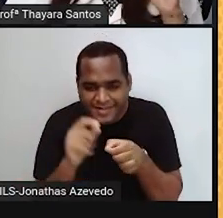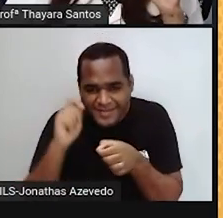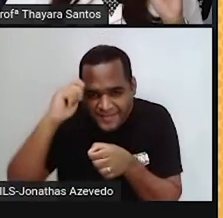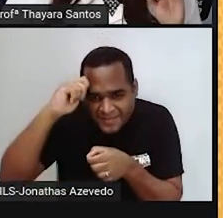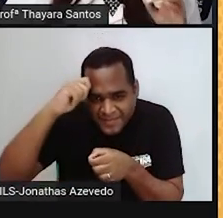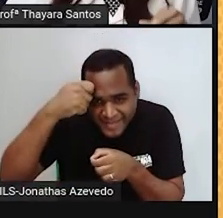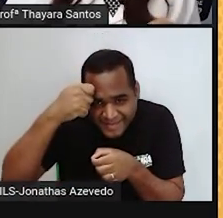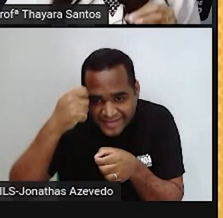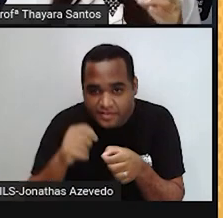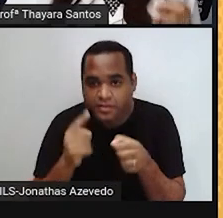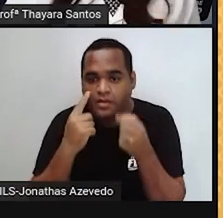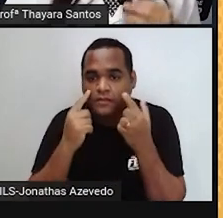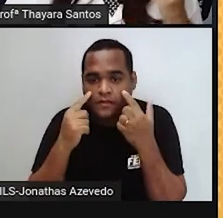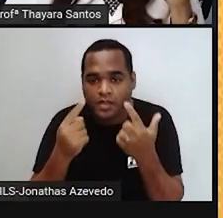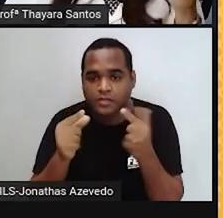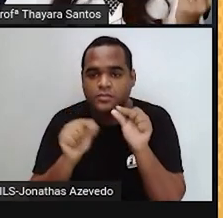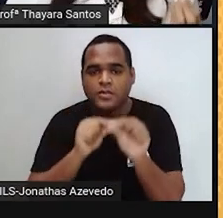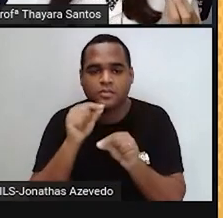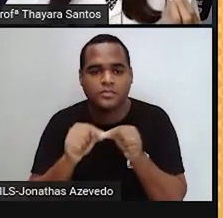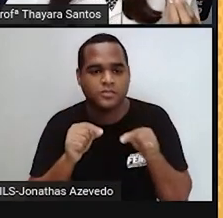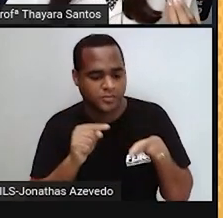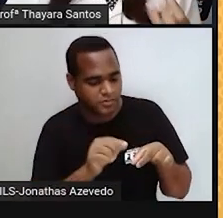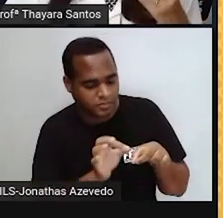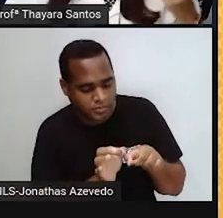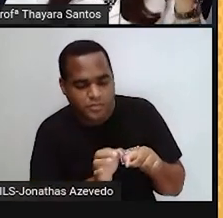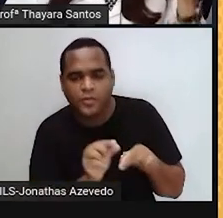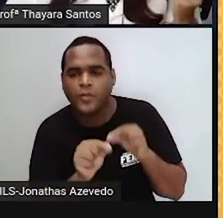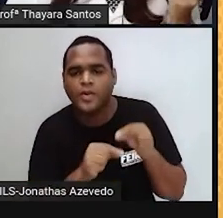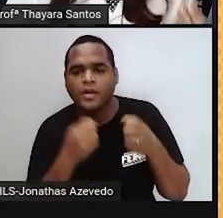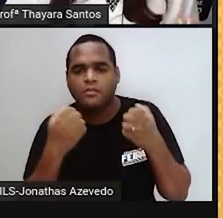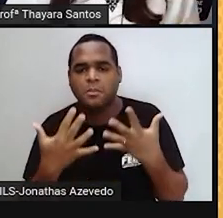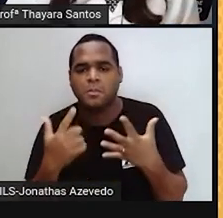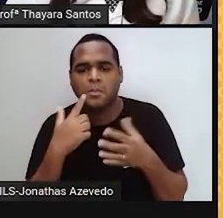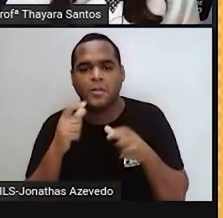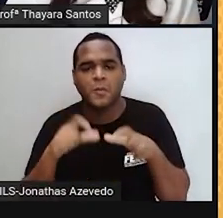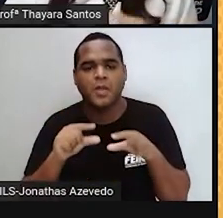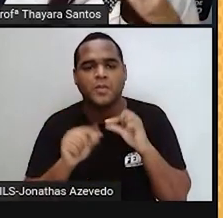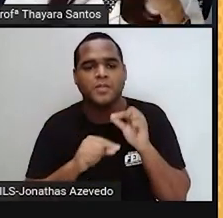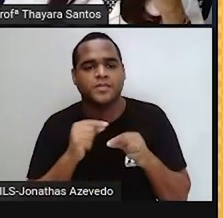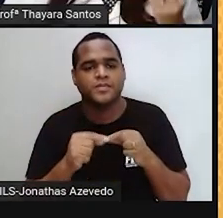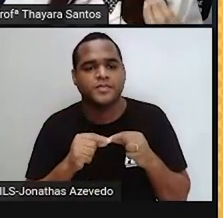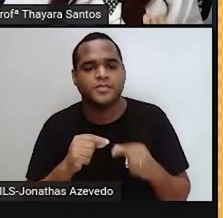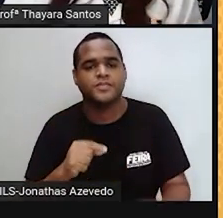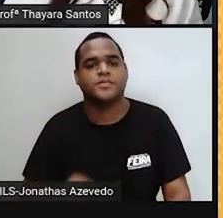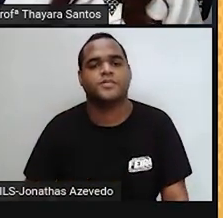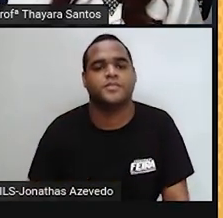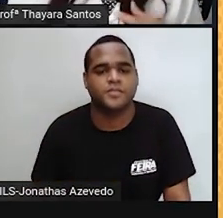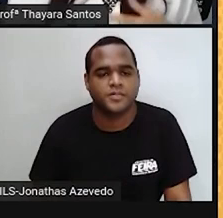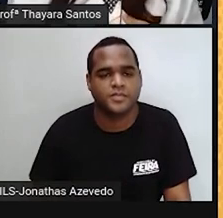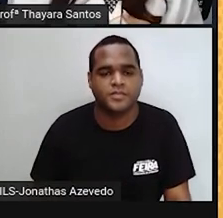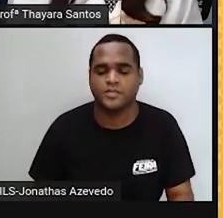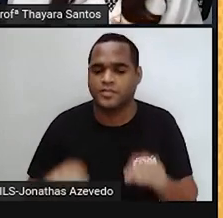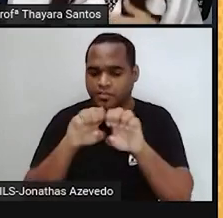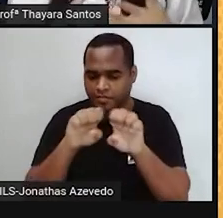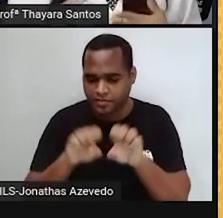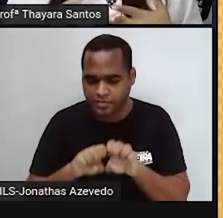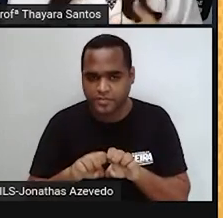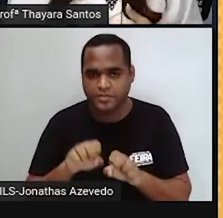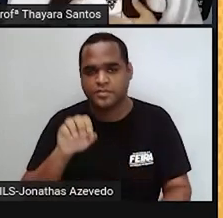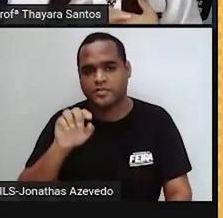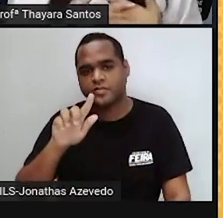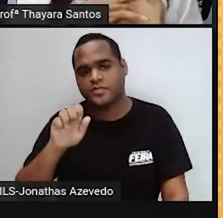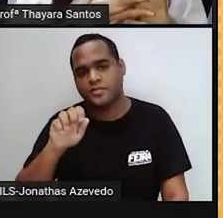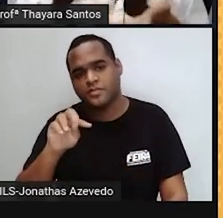só para vocês entenderem onde está a localização delas. Onde é que elas estão localizadas. E essa estrutura é uma glândula